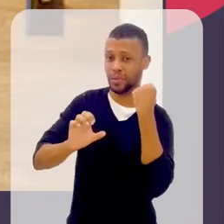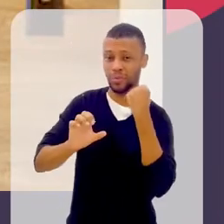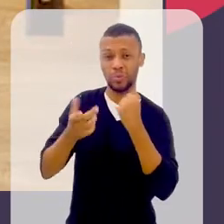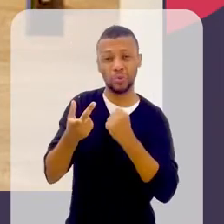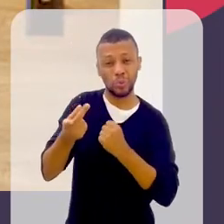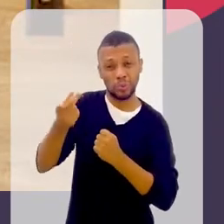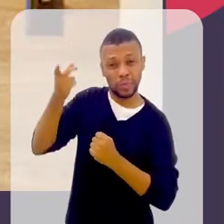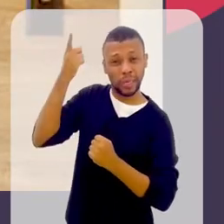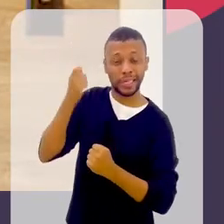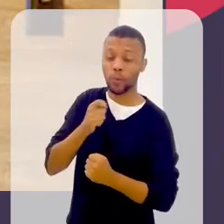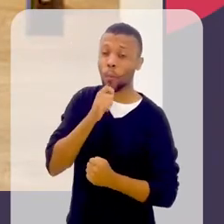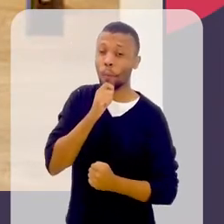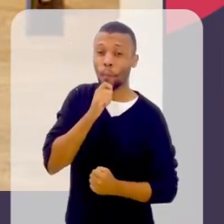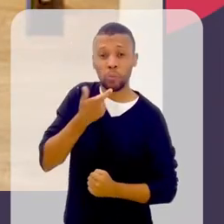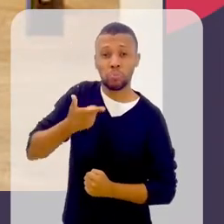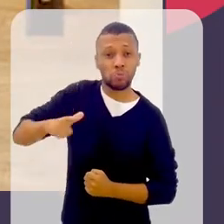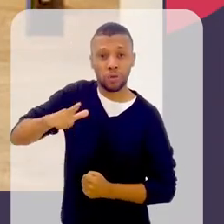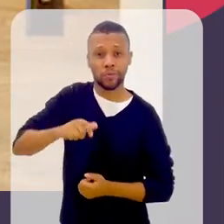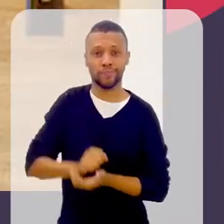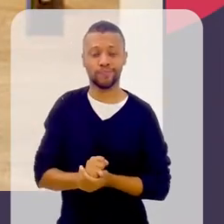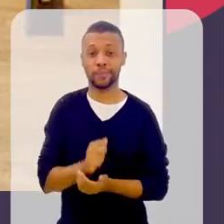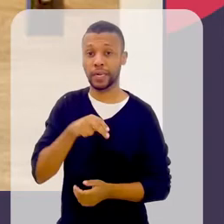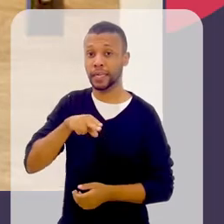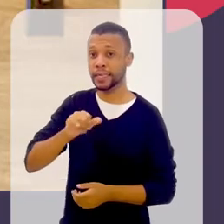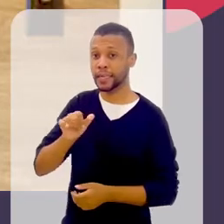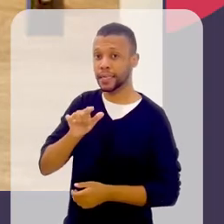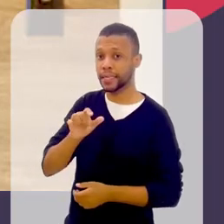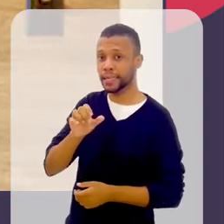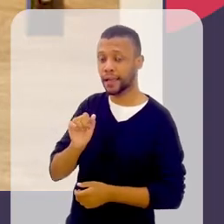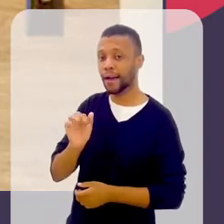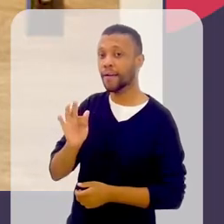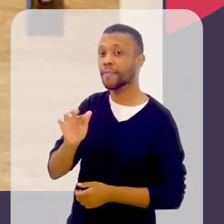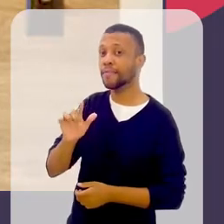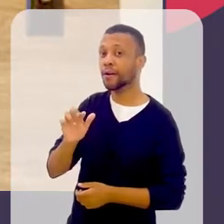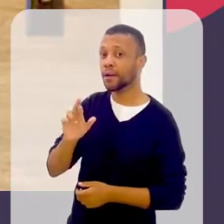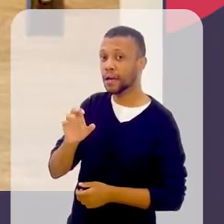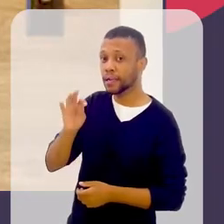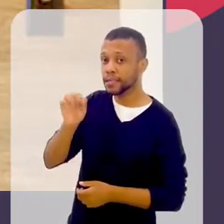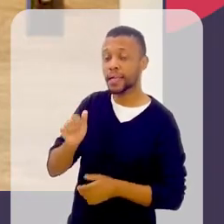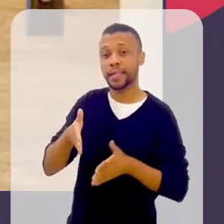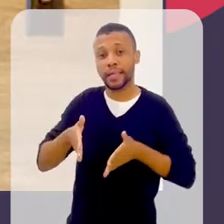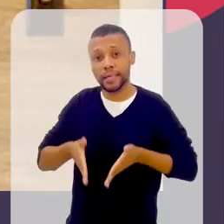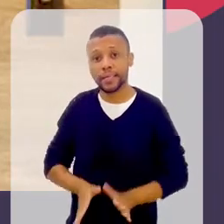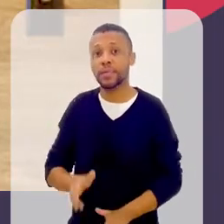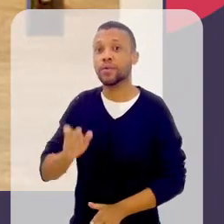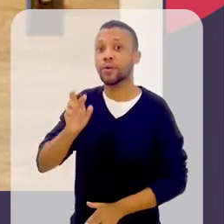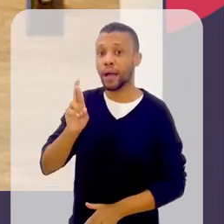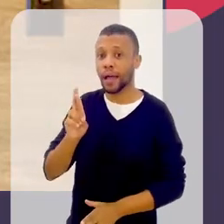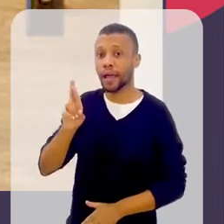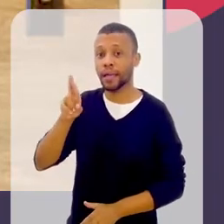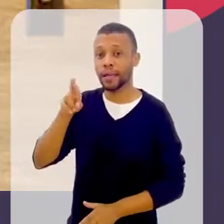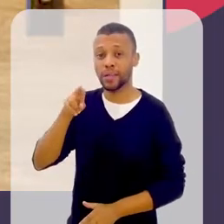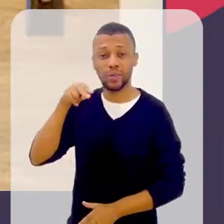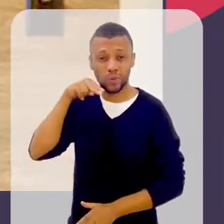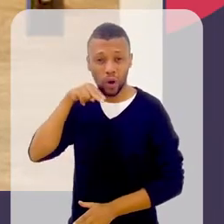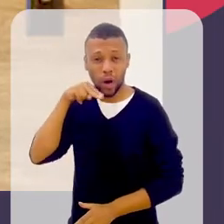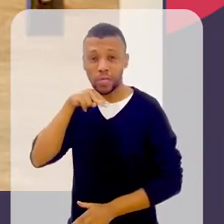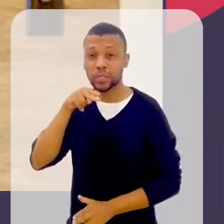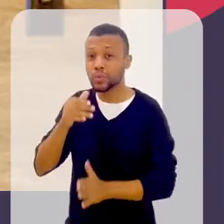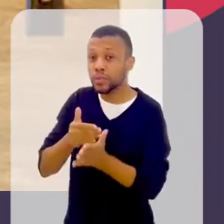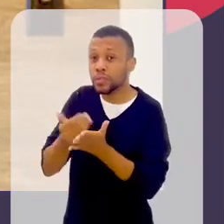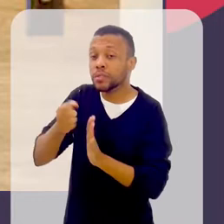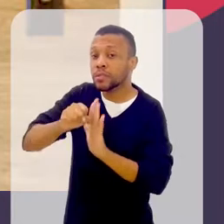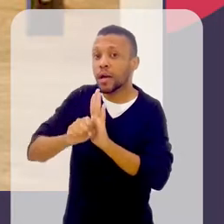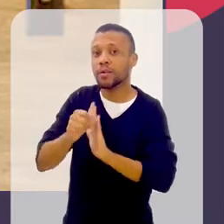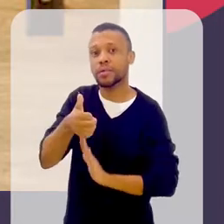não existia. É o caso da Nísia Floresta, uma filósofa brasileira nascida no Rio Grande do Norte no início do